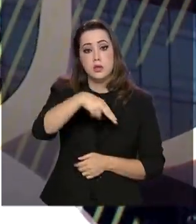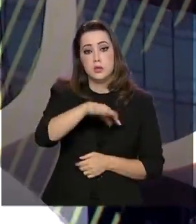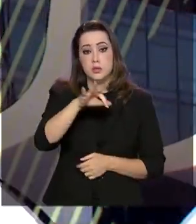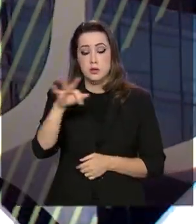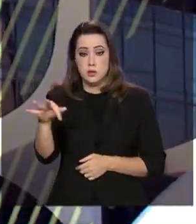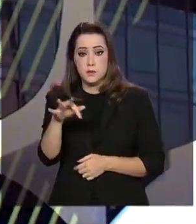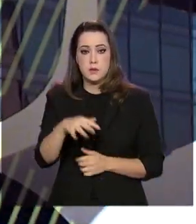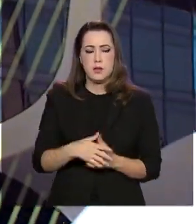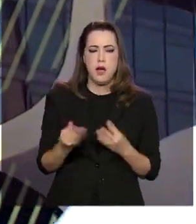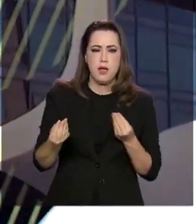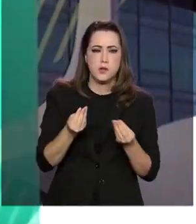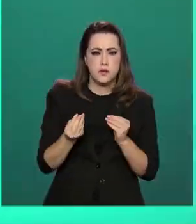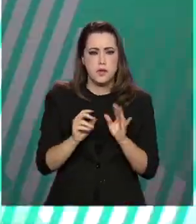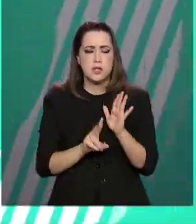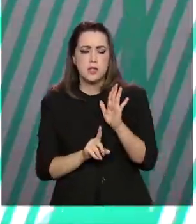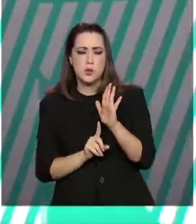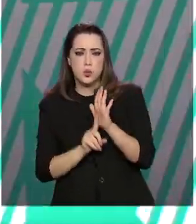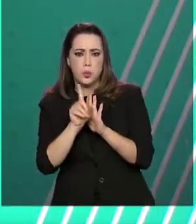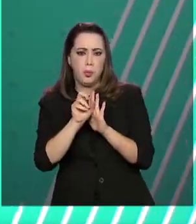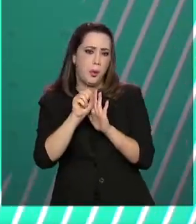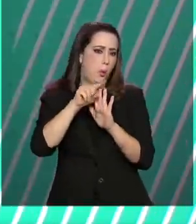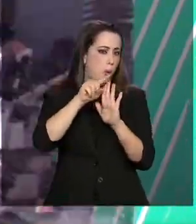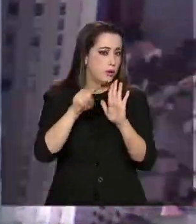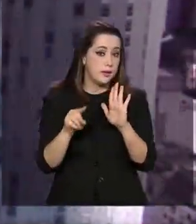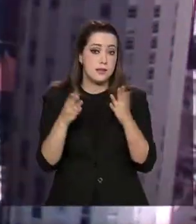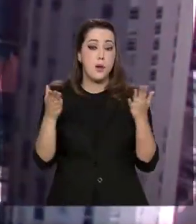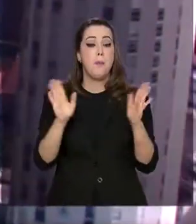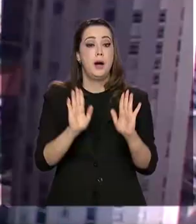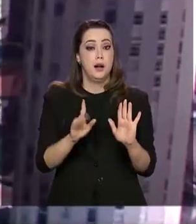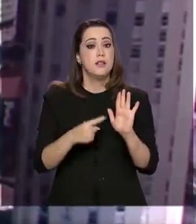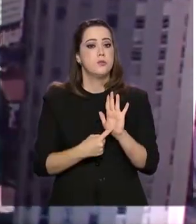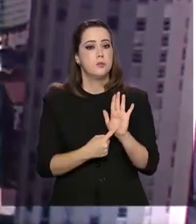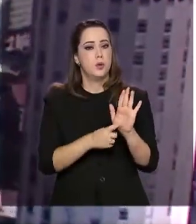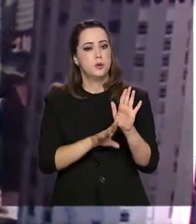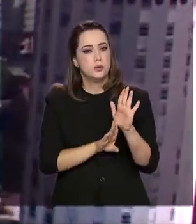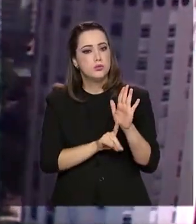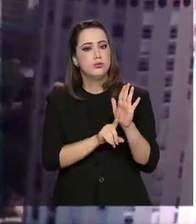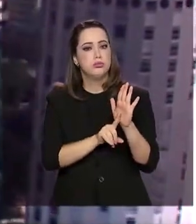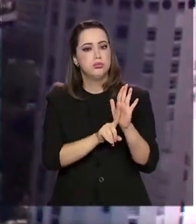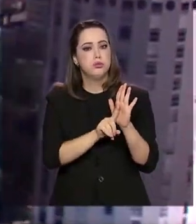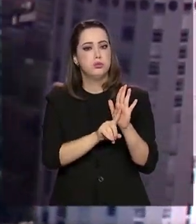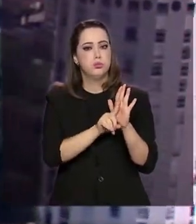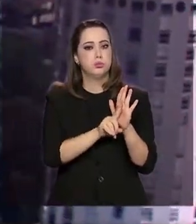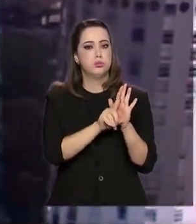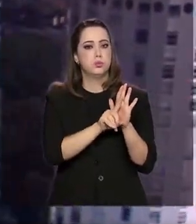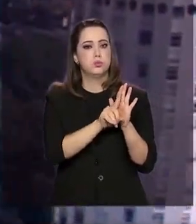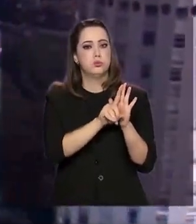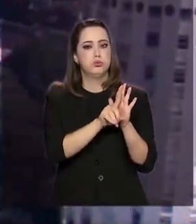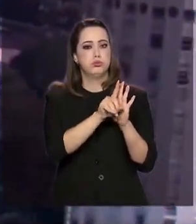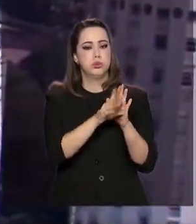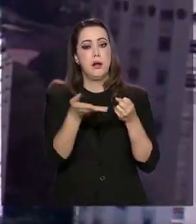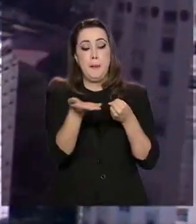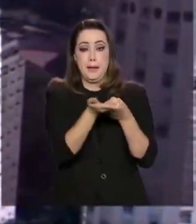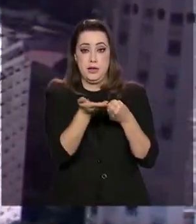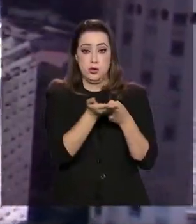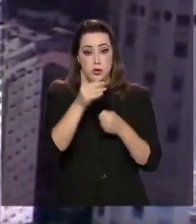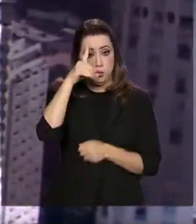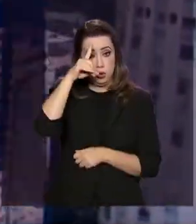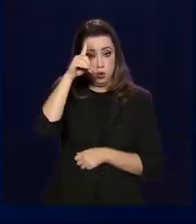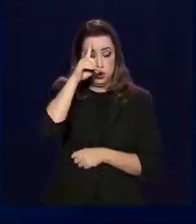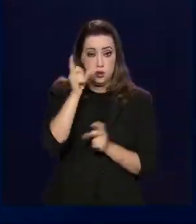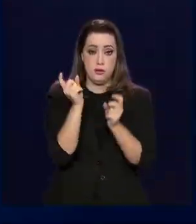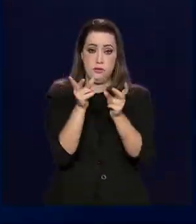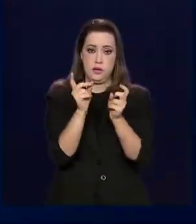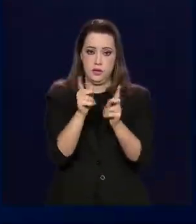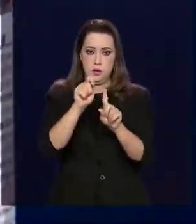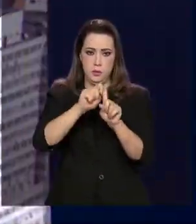fiscais eletrônicas. Os dados mostram uma recuperação progressiva das vendas no país. A média diária de vendas atingiu,